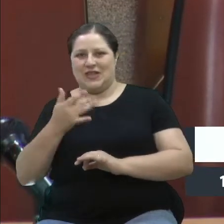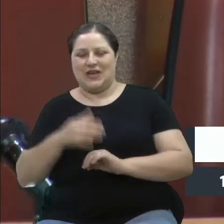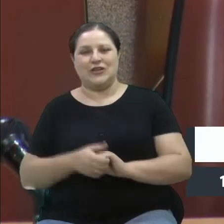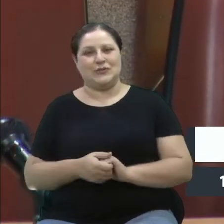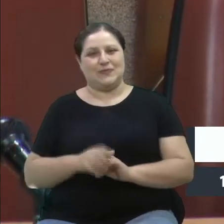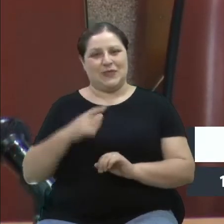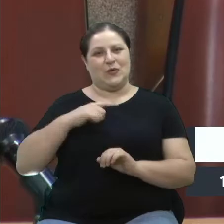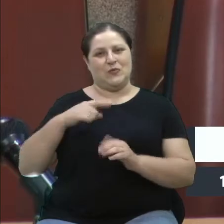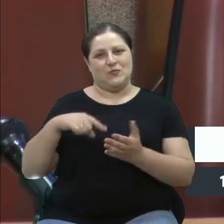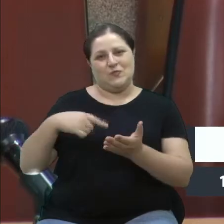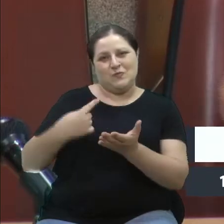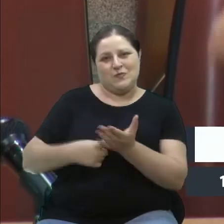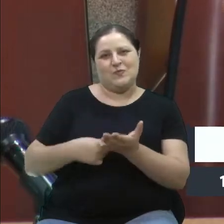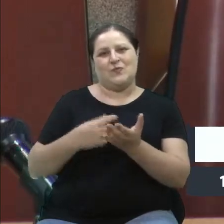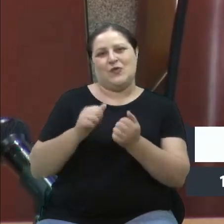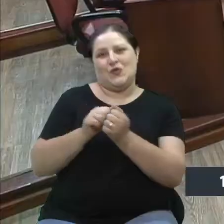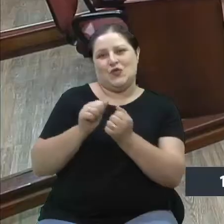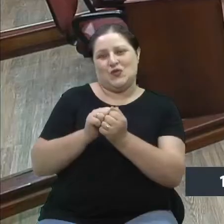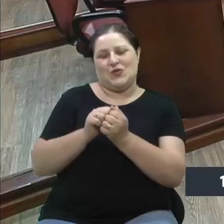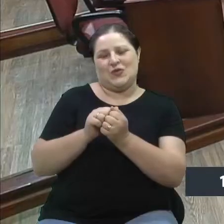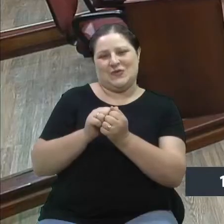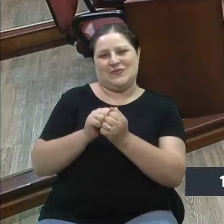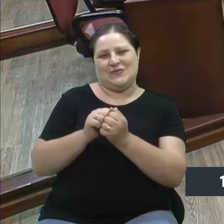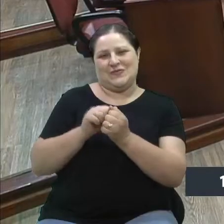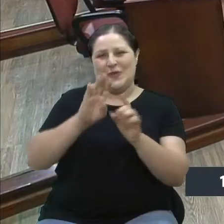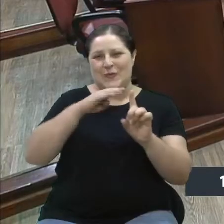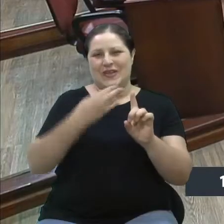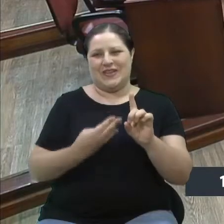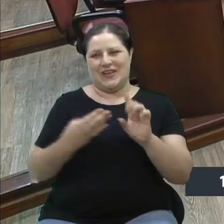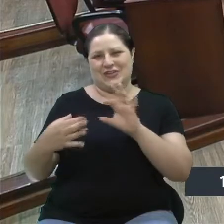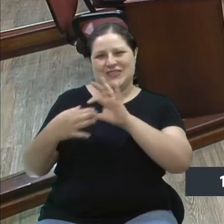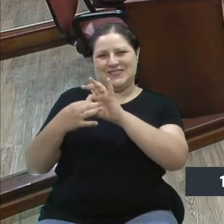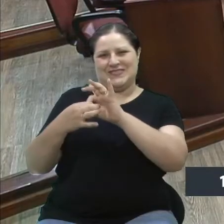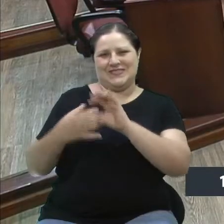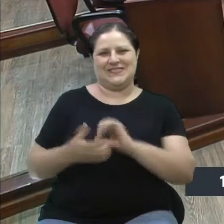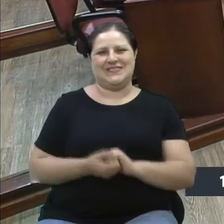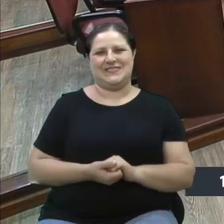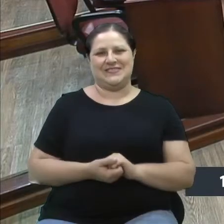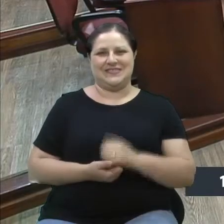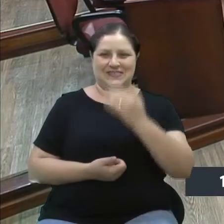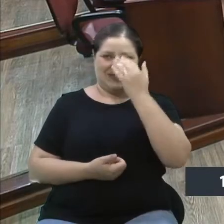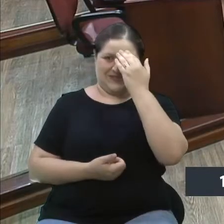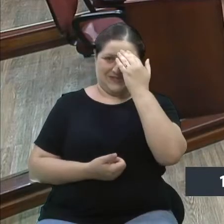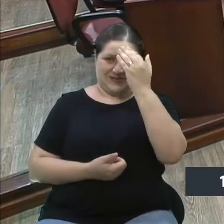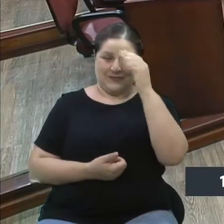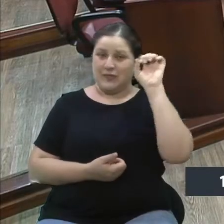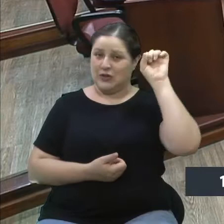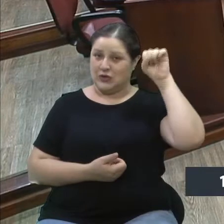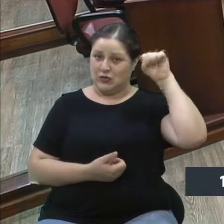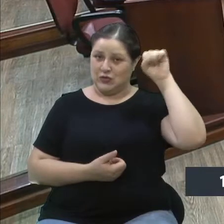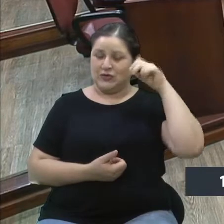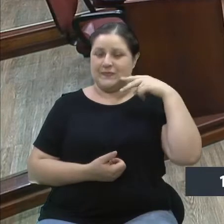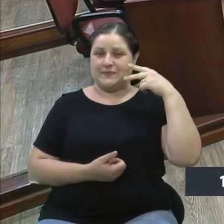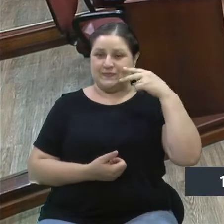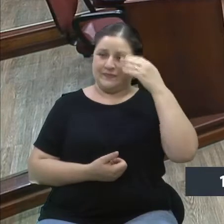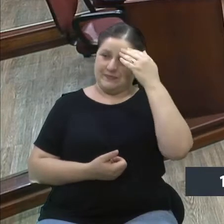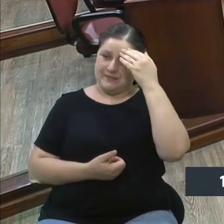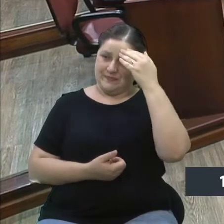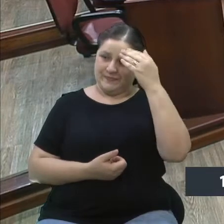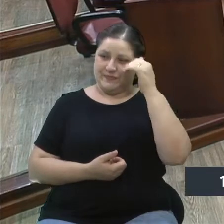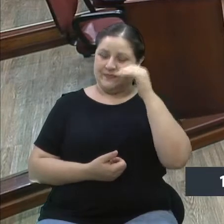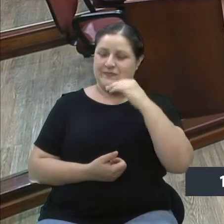somar aos votos de vocês. Muito obrigada, vereador Felipe. Vereador Xux. Obrigado, vereadora Marisol.